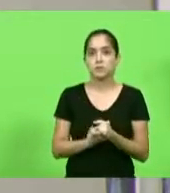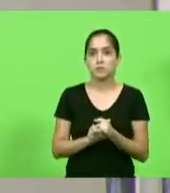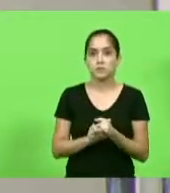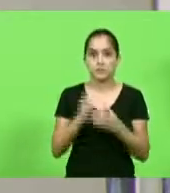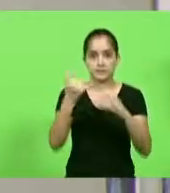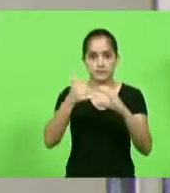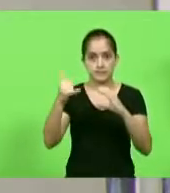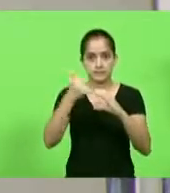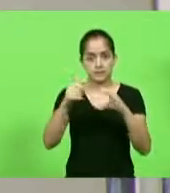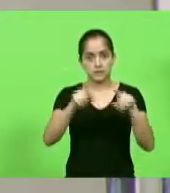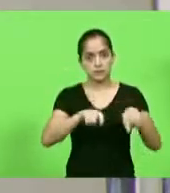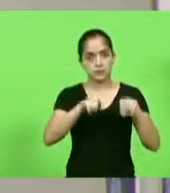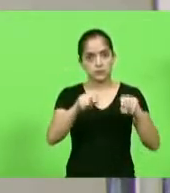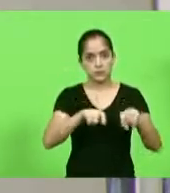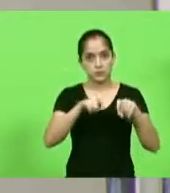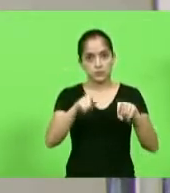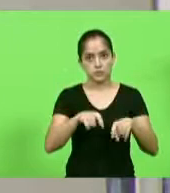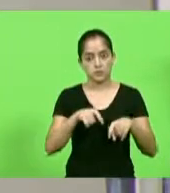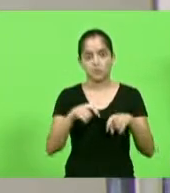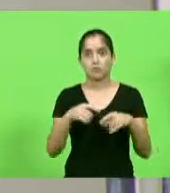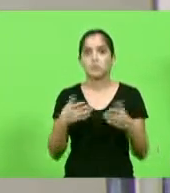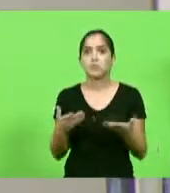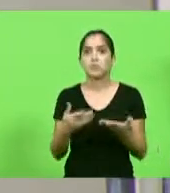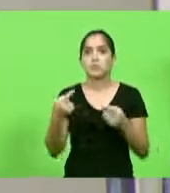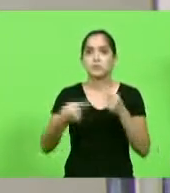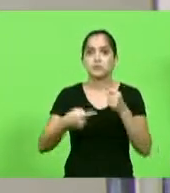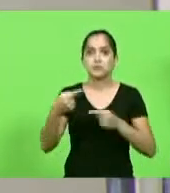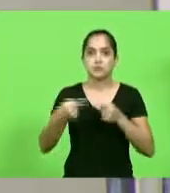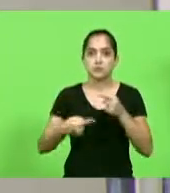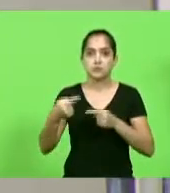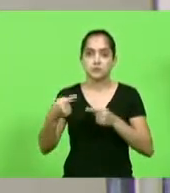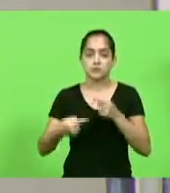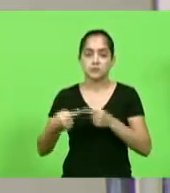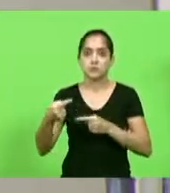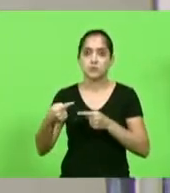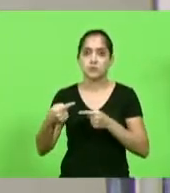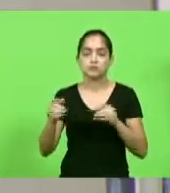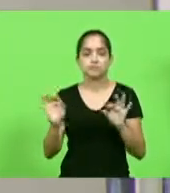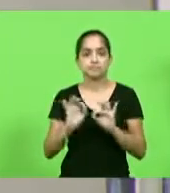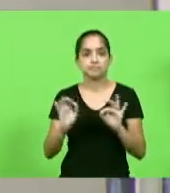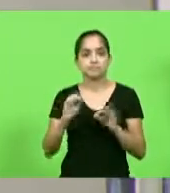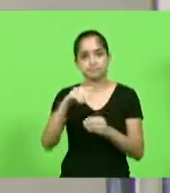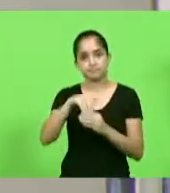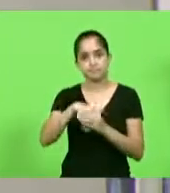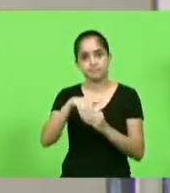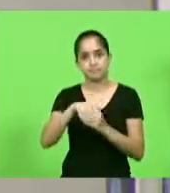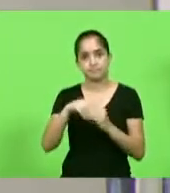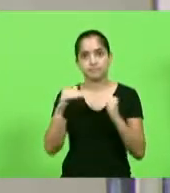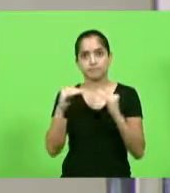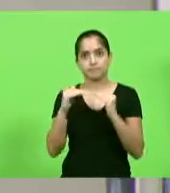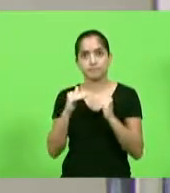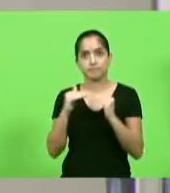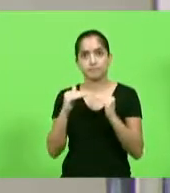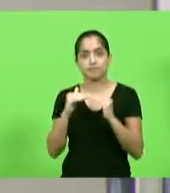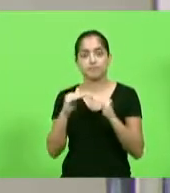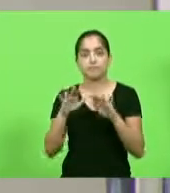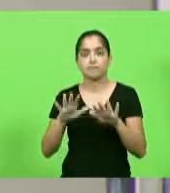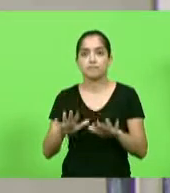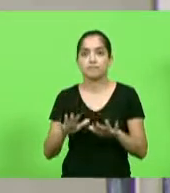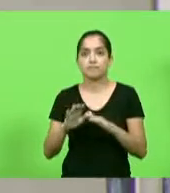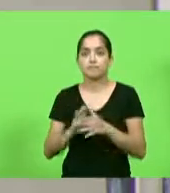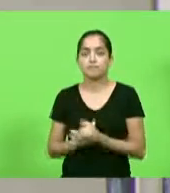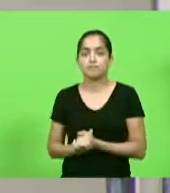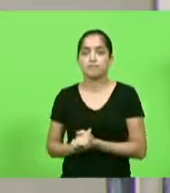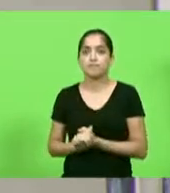Celesc Rural. Em discussão, não havendo quem queira discutir, em votação,